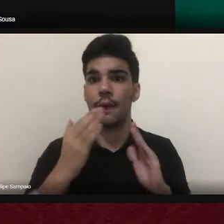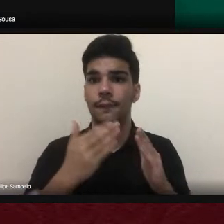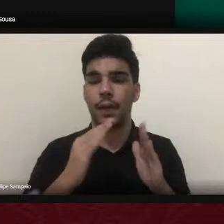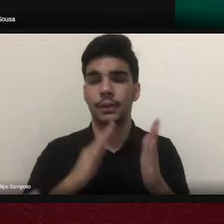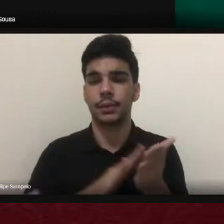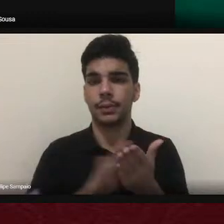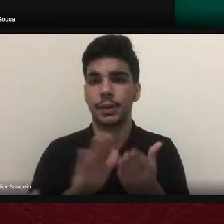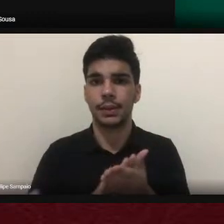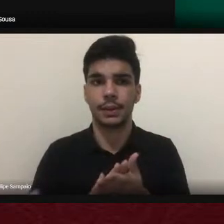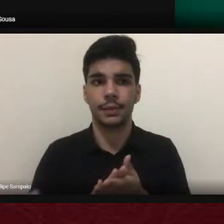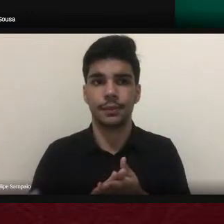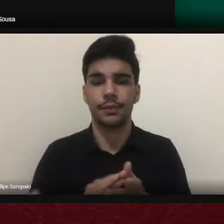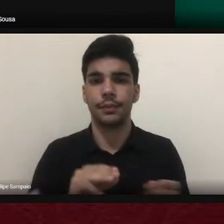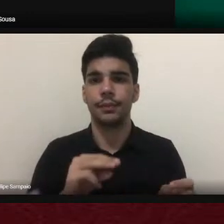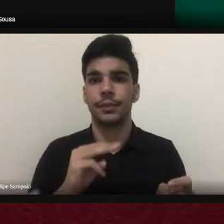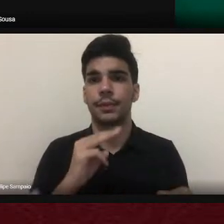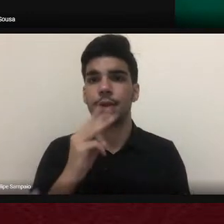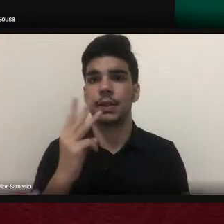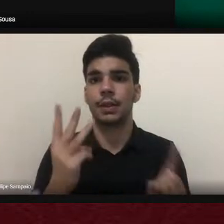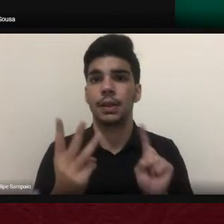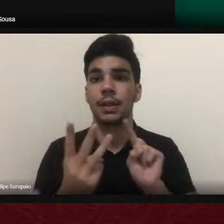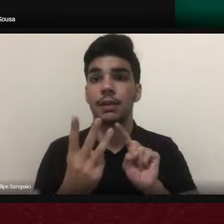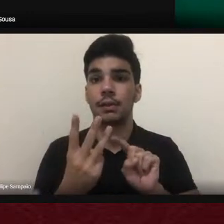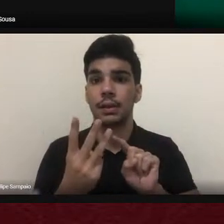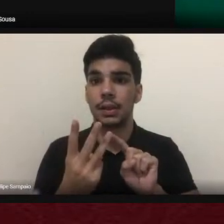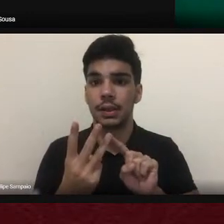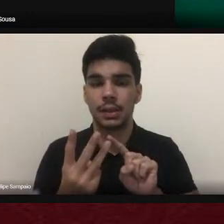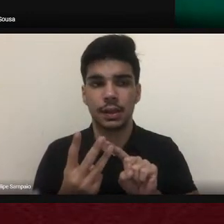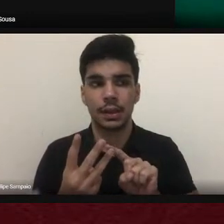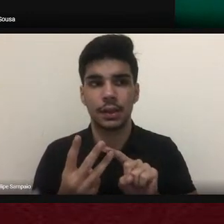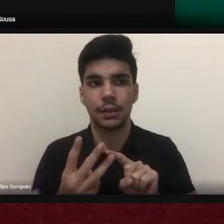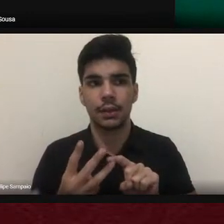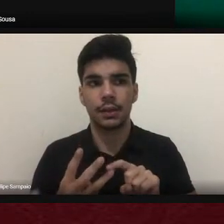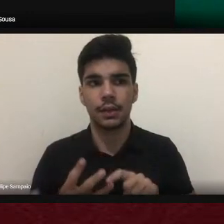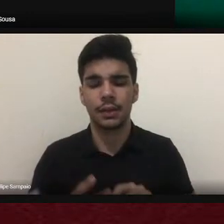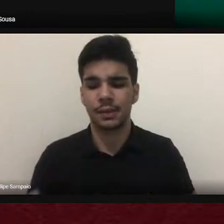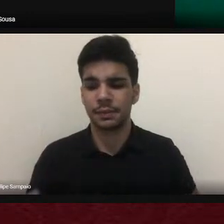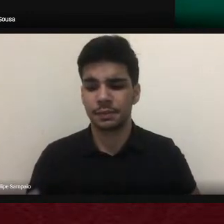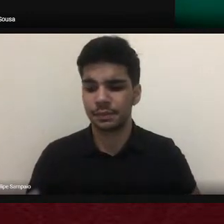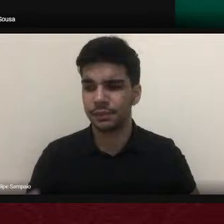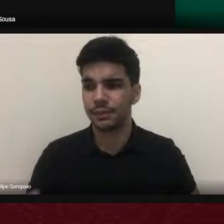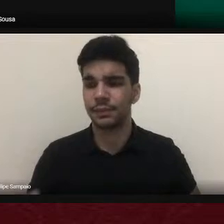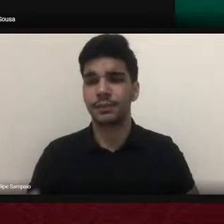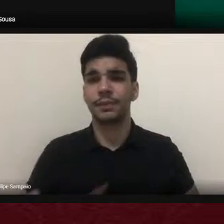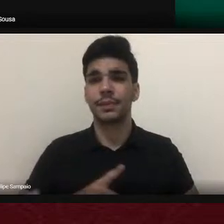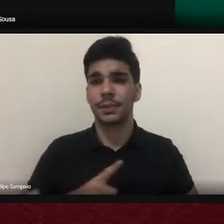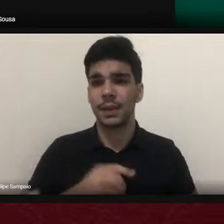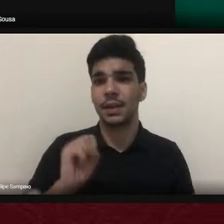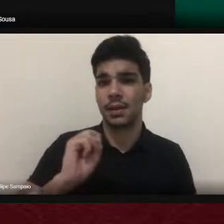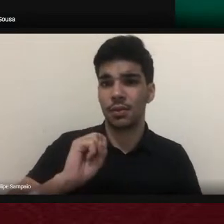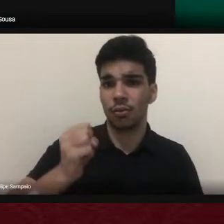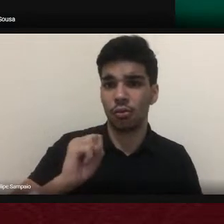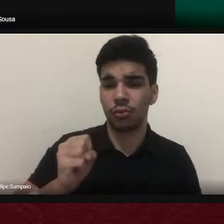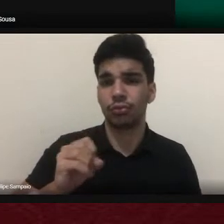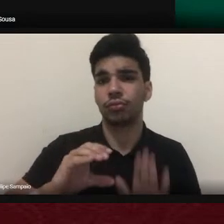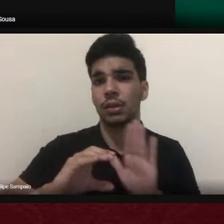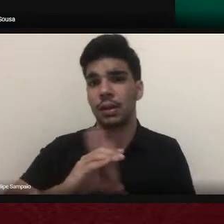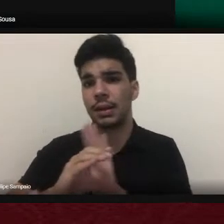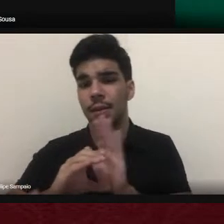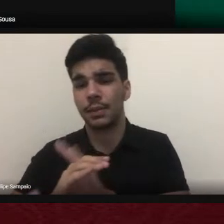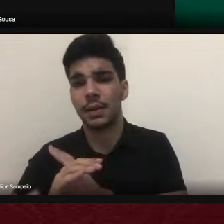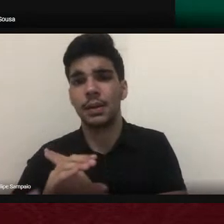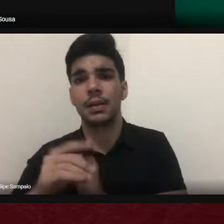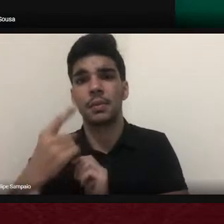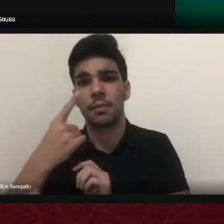impressos imprensas e mulheres abordagens socioculturais contém oito capítulos que analisam jornais e revistas